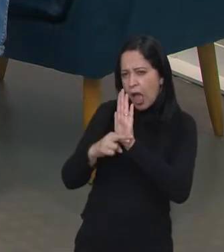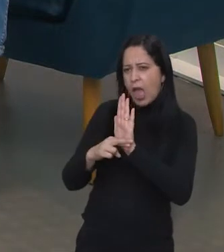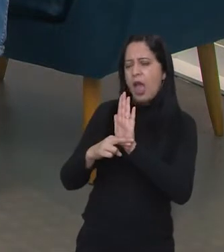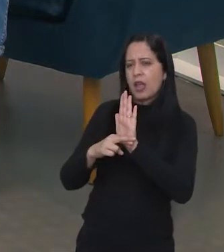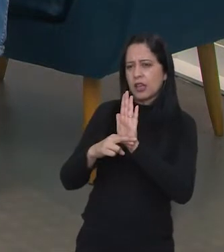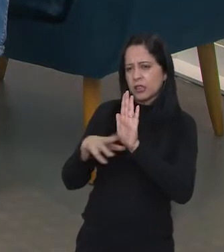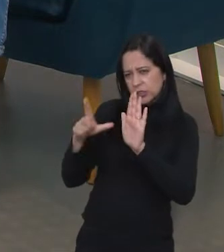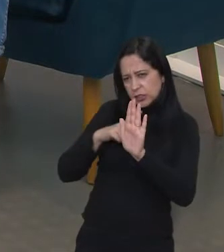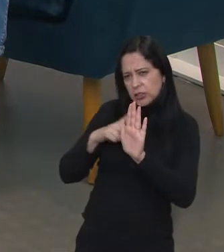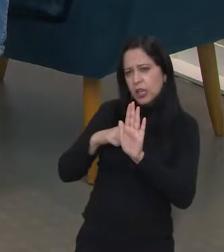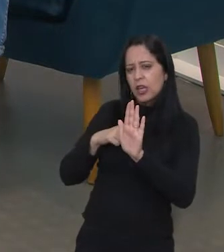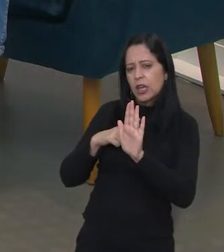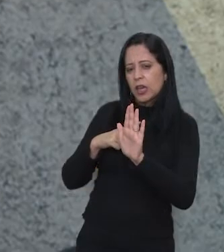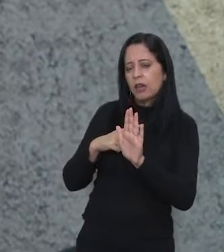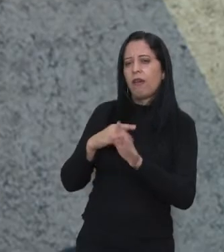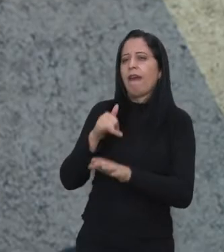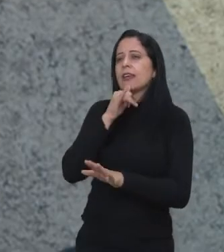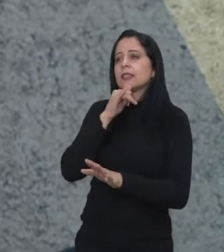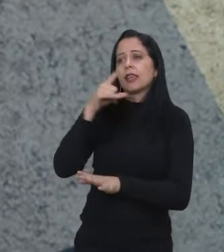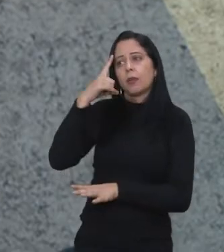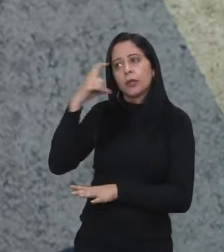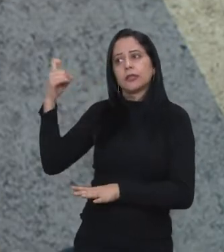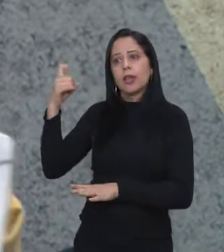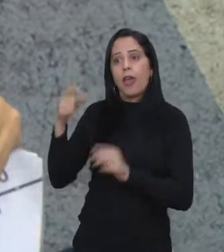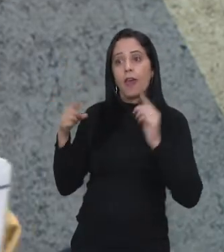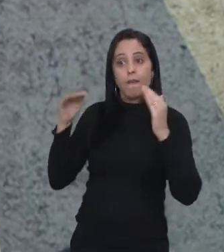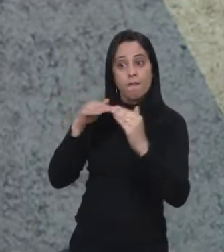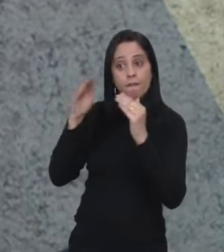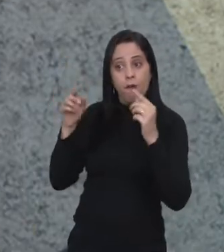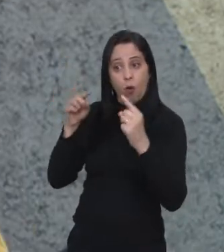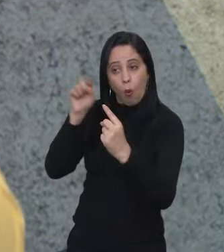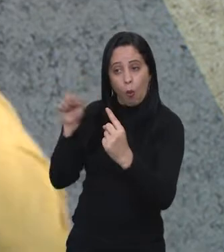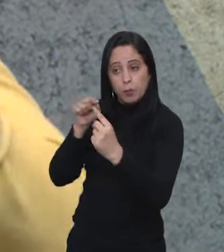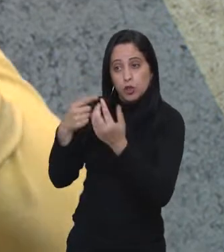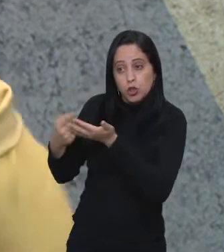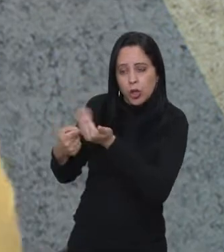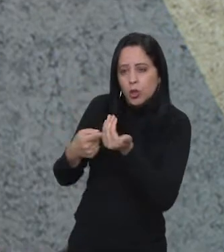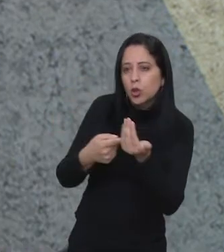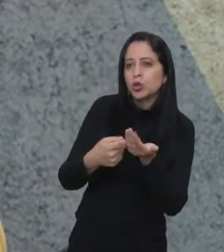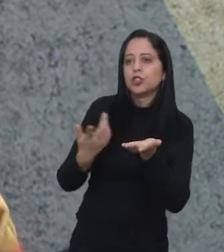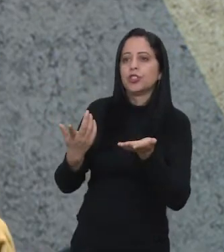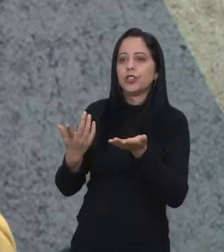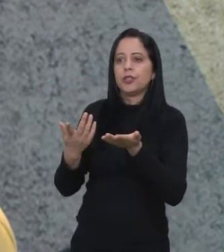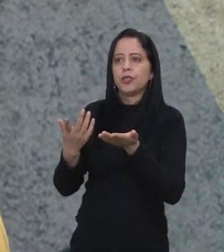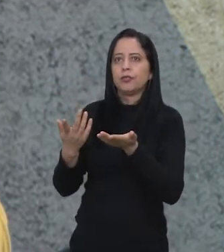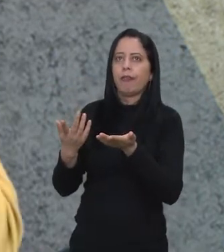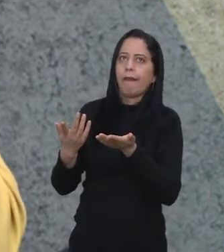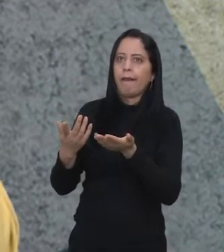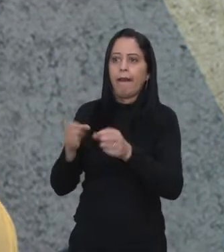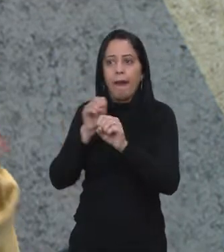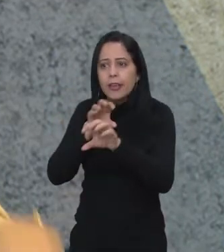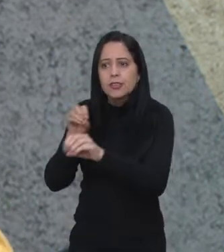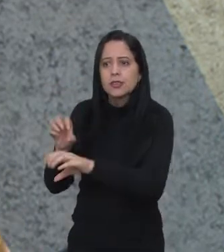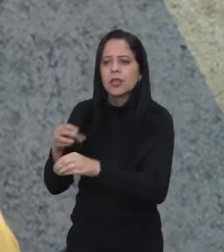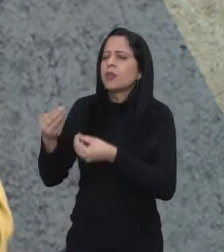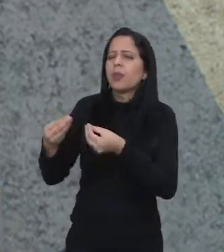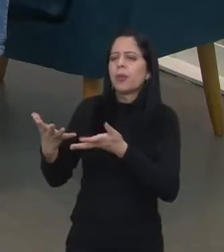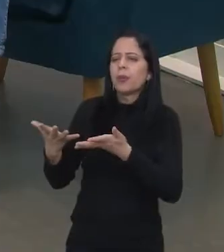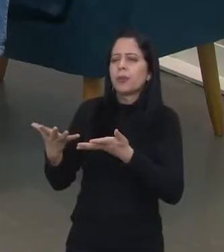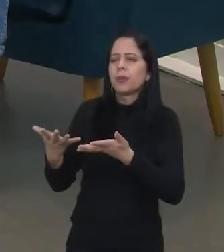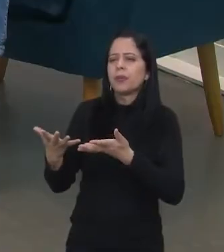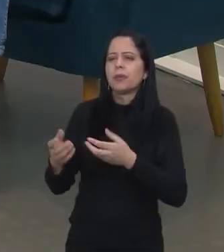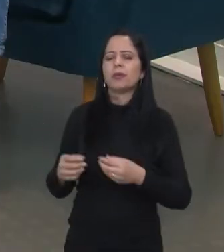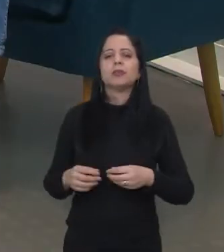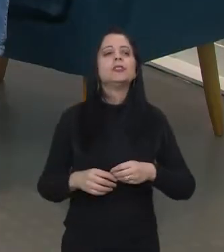ter uma ideia na tecnologia, uma ideia de ensino?